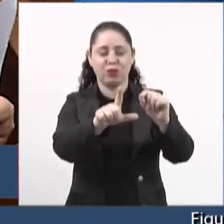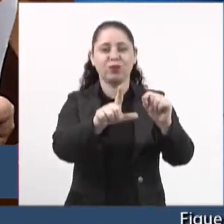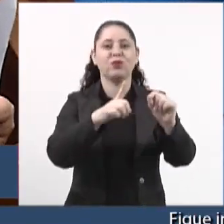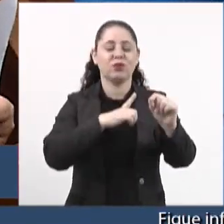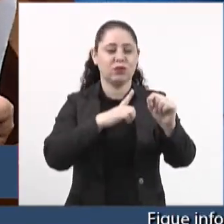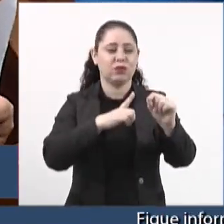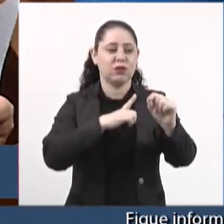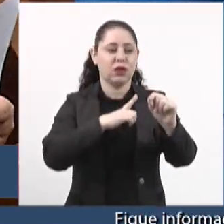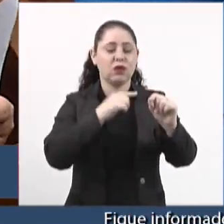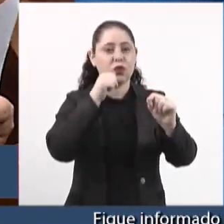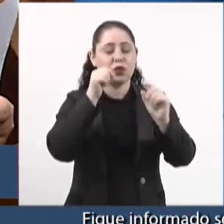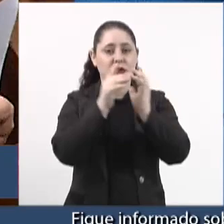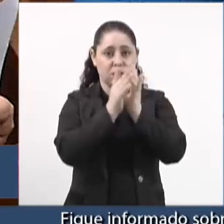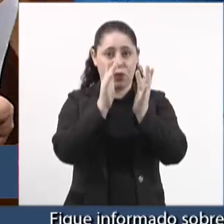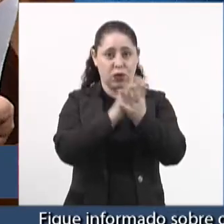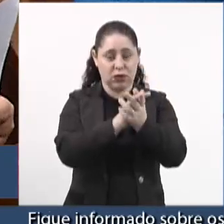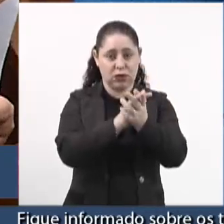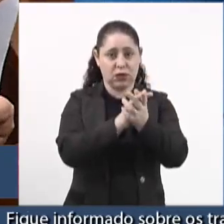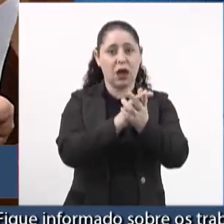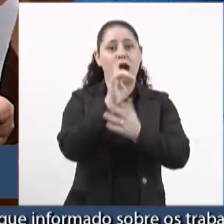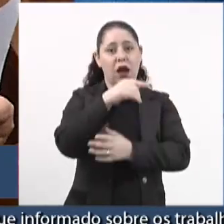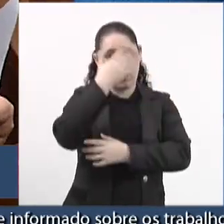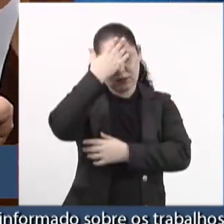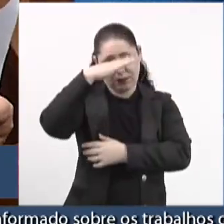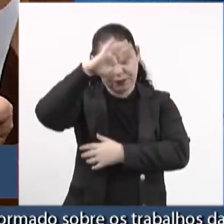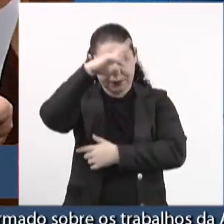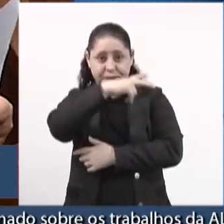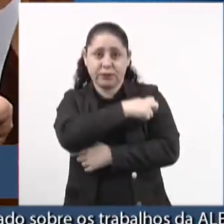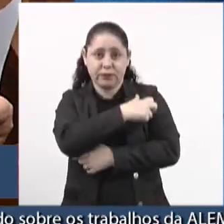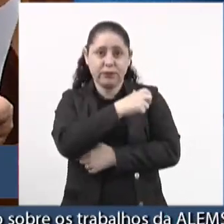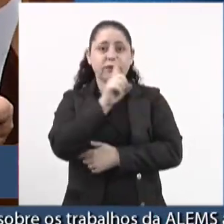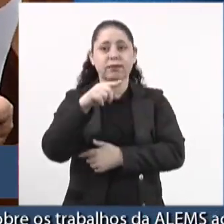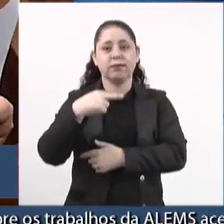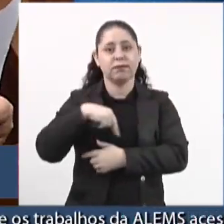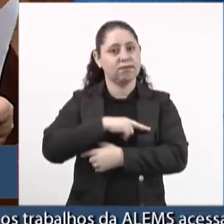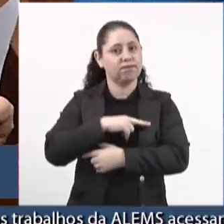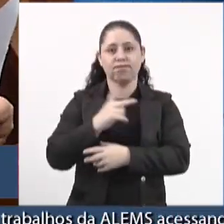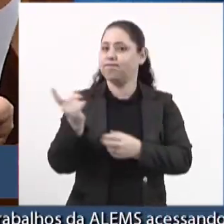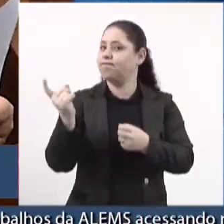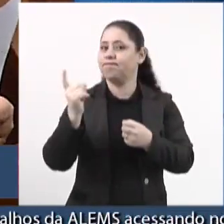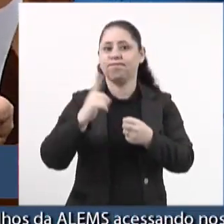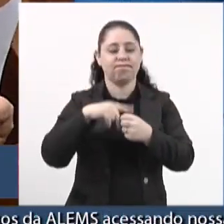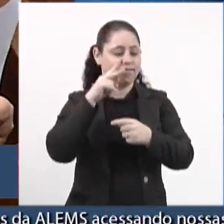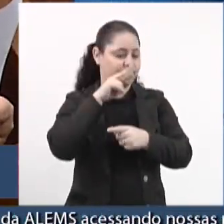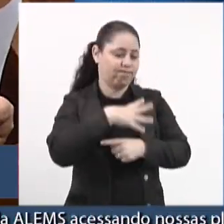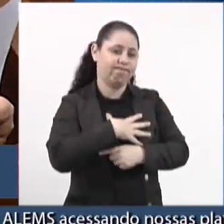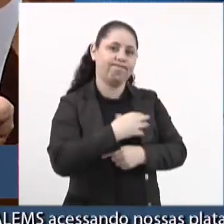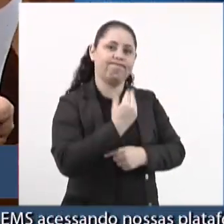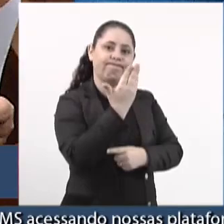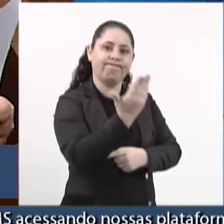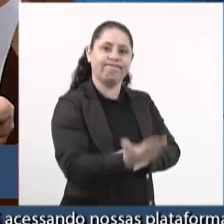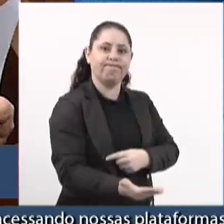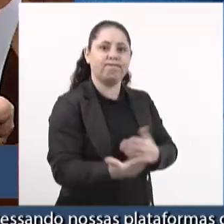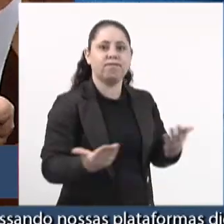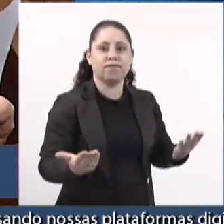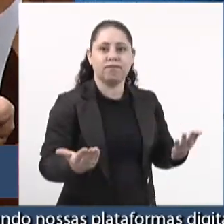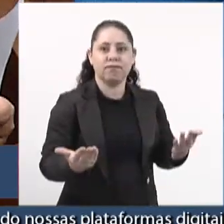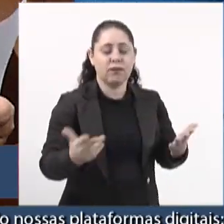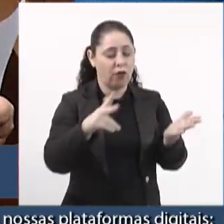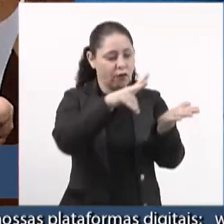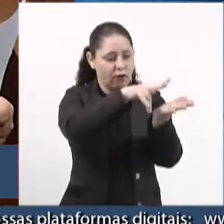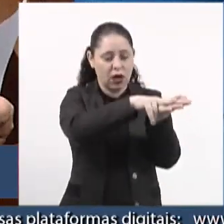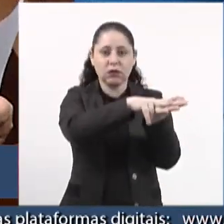que a esposa dele, que é técnica nossa, ele não voltou para ver os filhos. Ficou